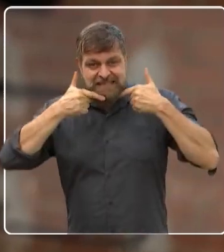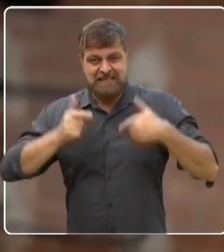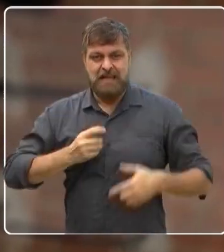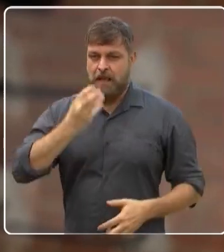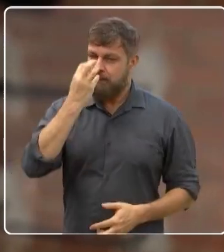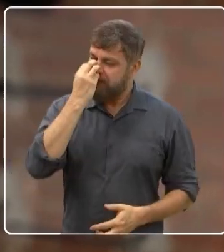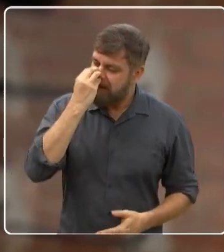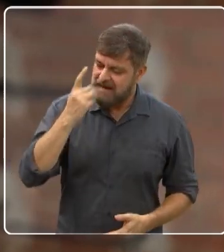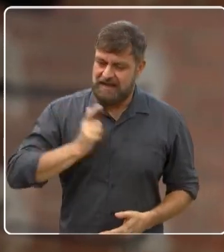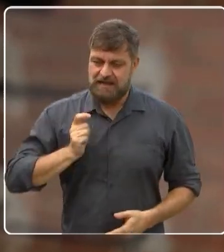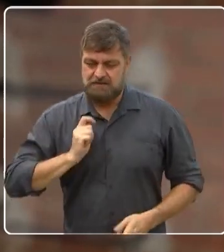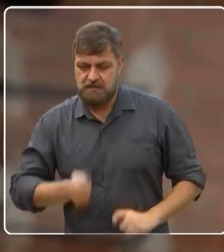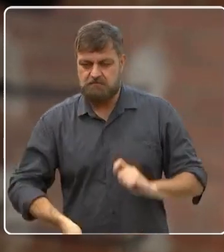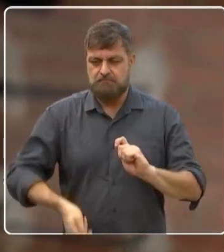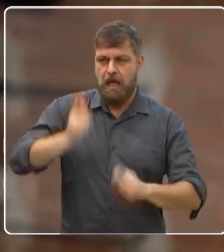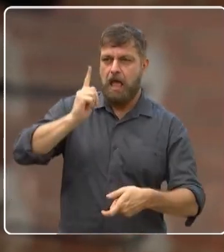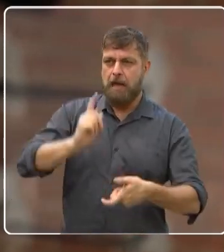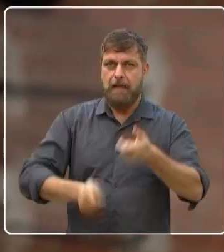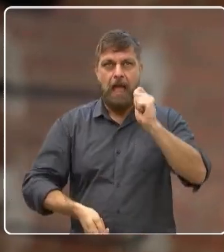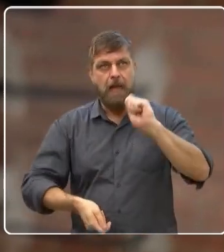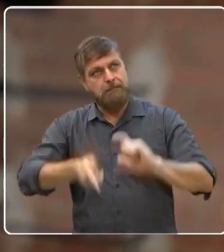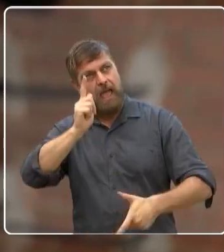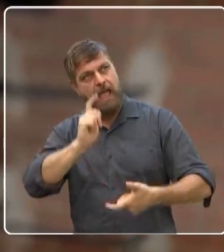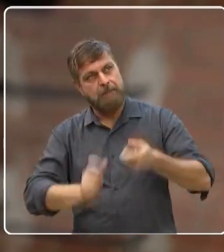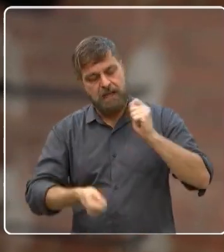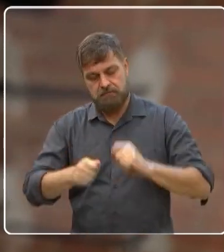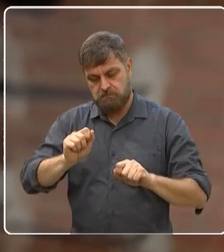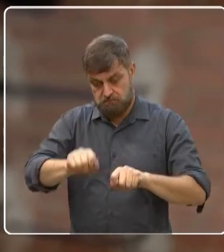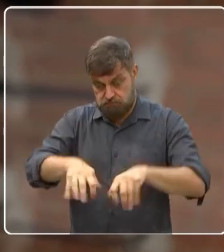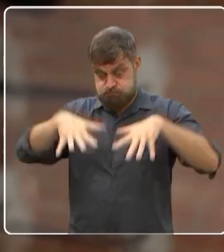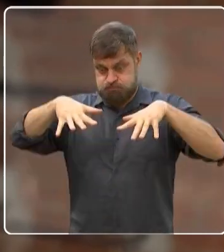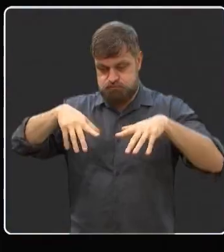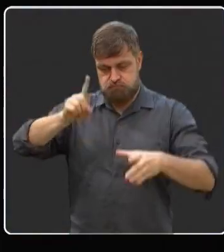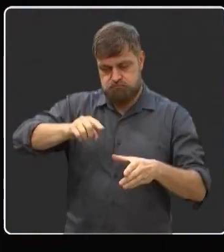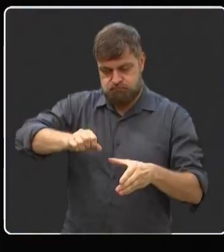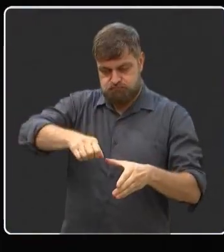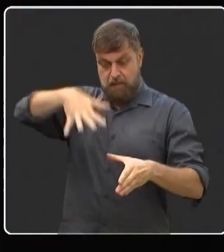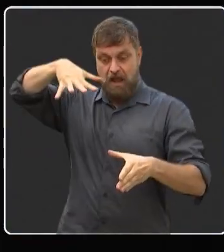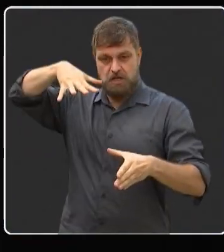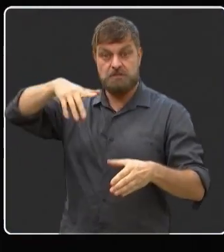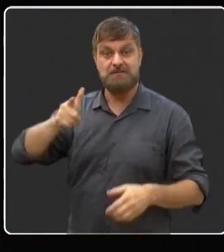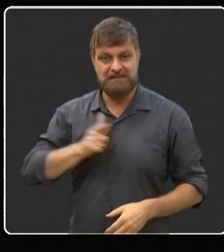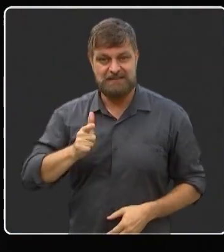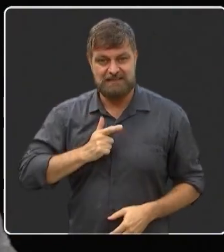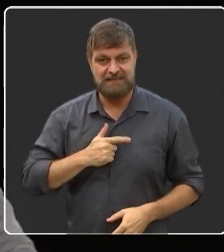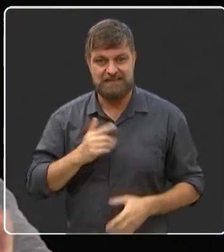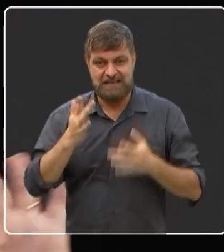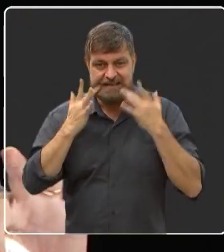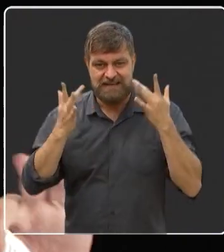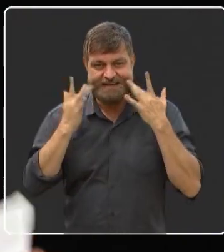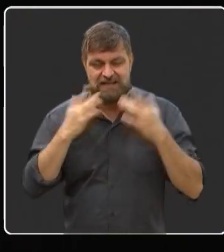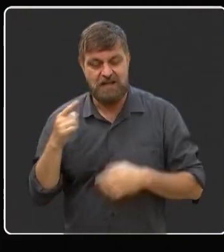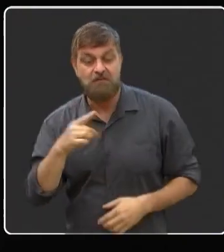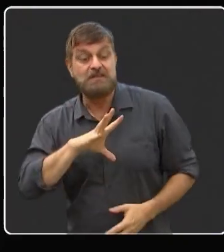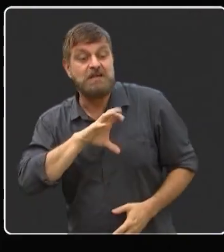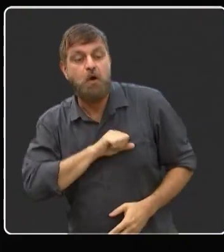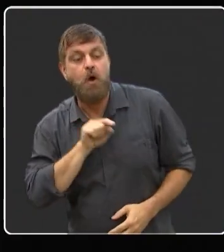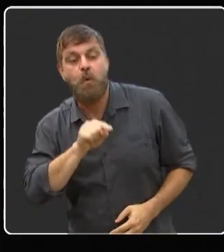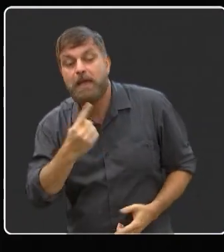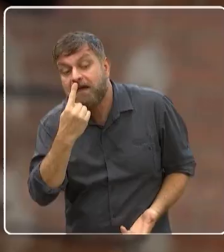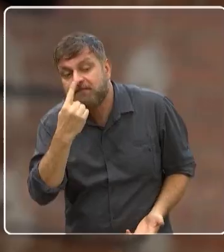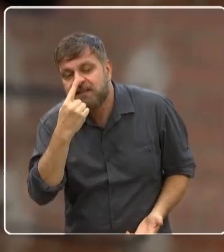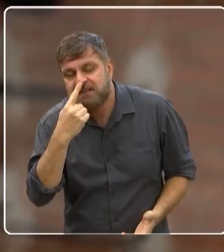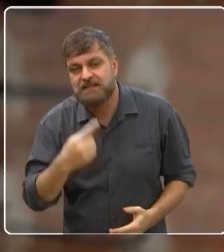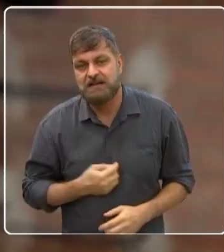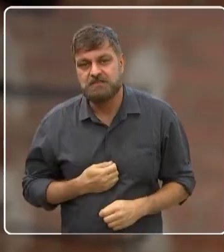palhaço, malabarista, perna de pau, mágico. Então é super divertida a peça. Que tipo de peça você mais gosta de fazer,